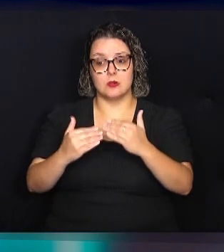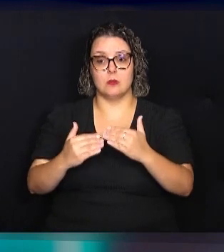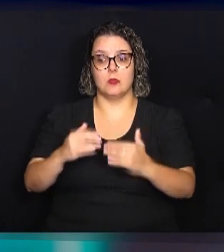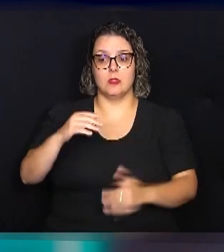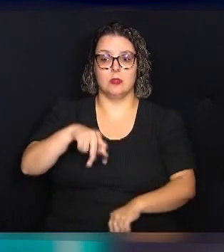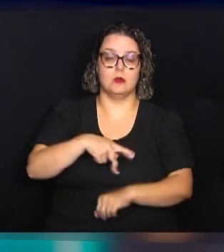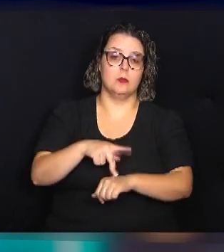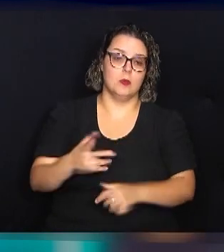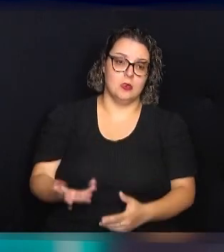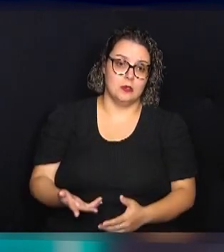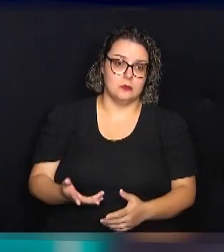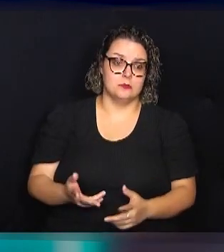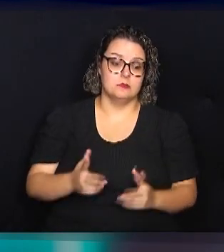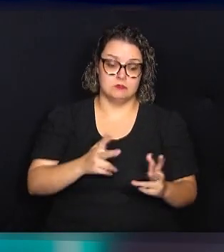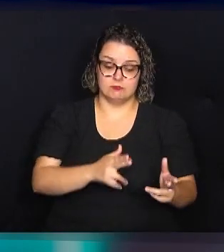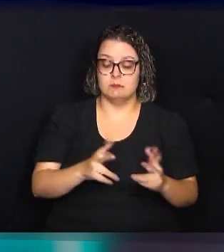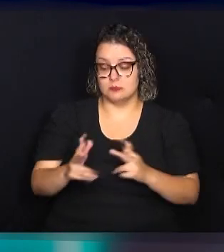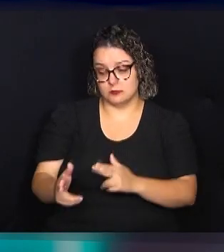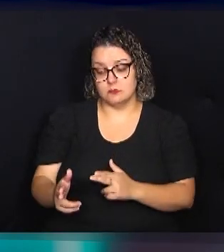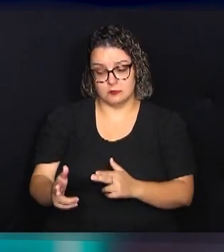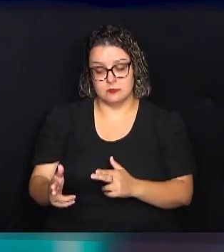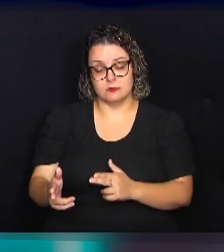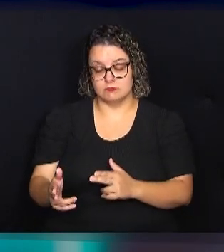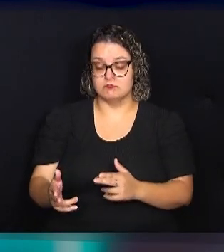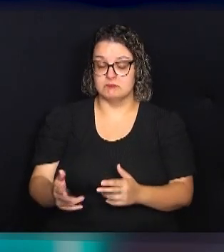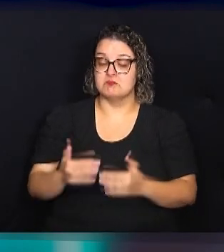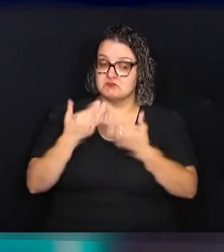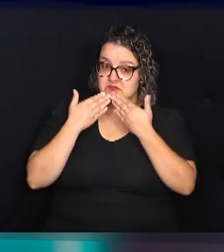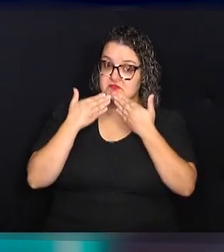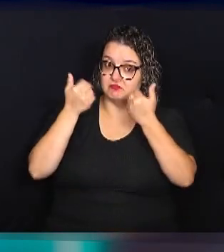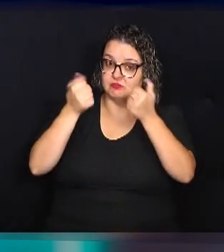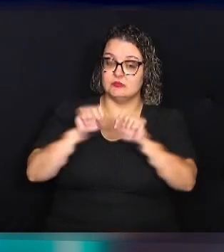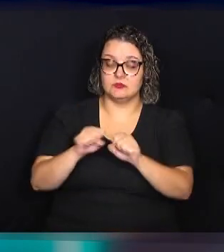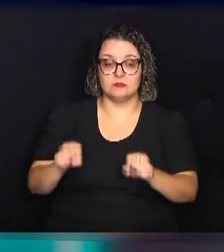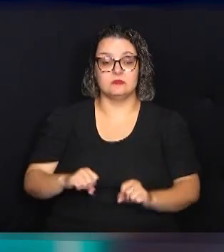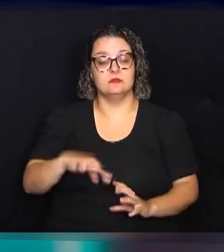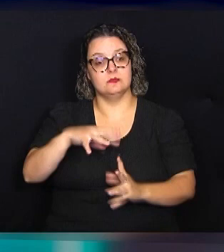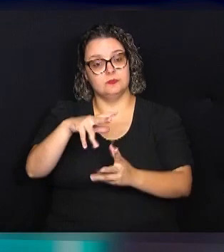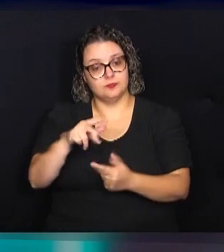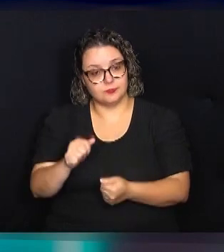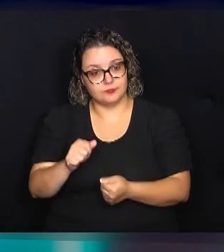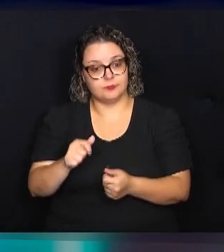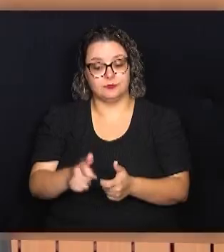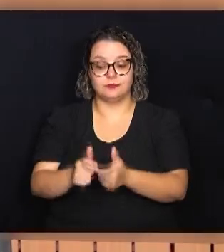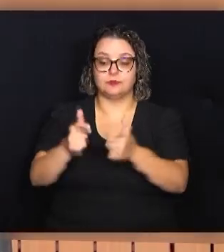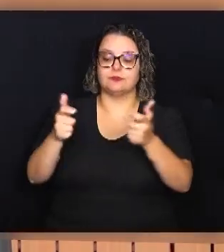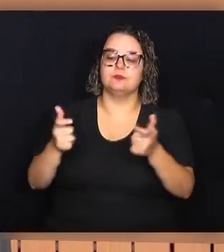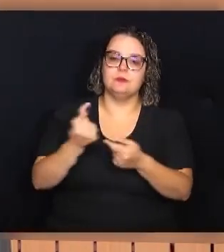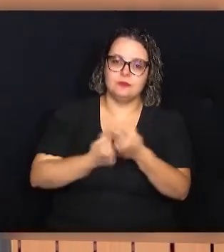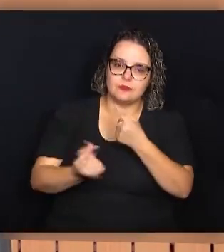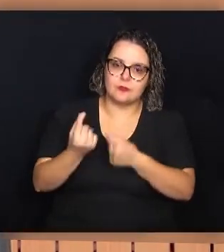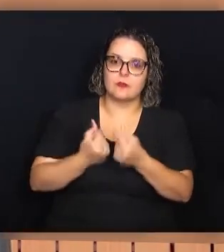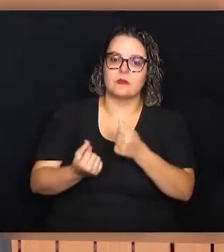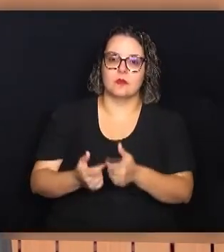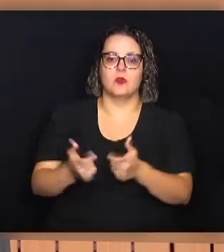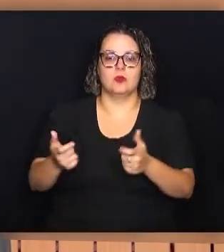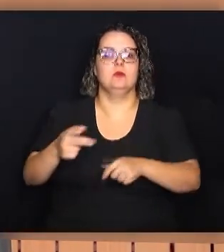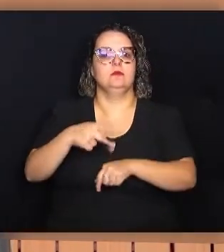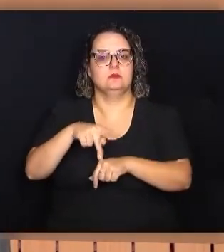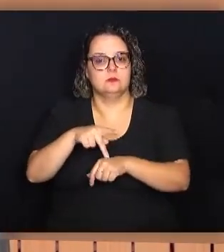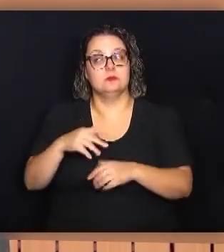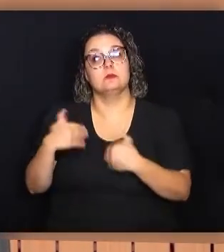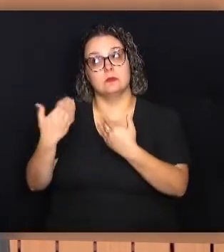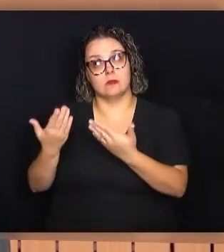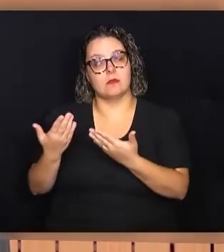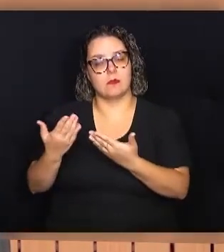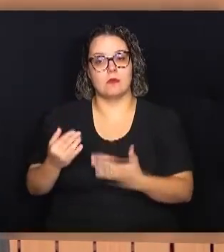na mesma frequência dos melhores sistemas do mundo, ou seja, das grandes economias. O importante é que a vai